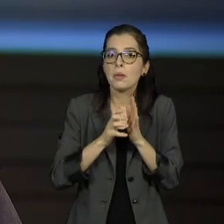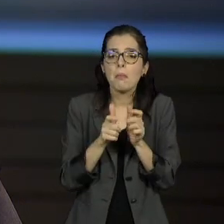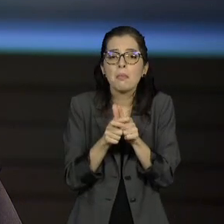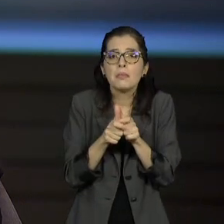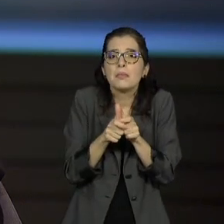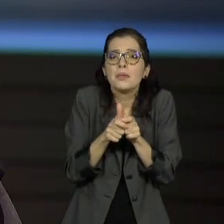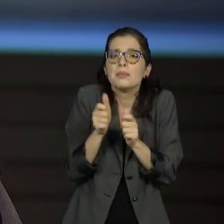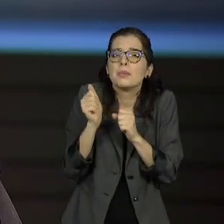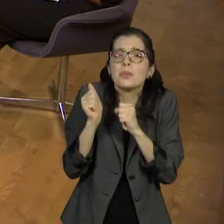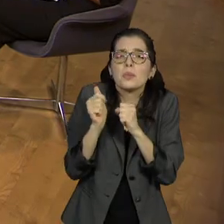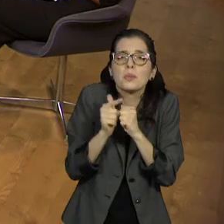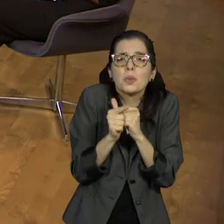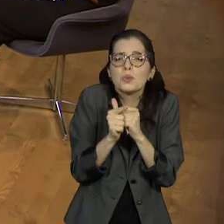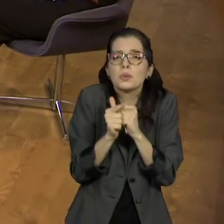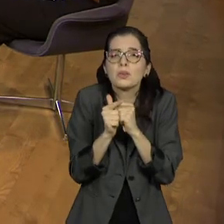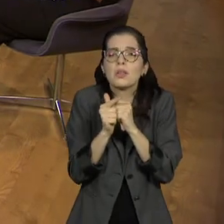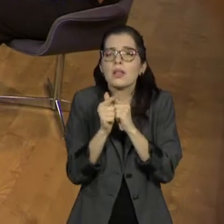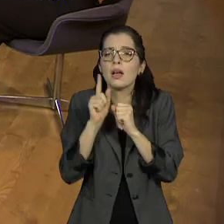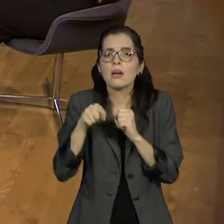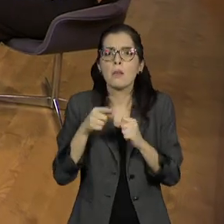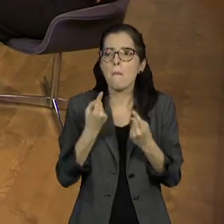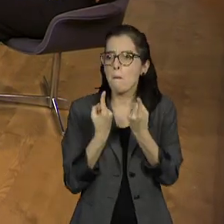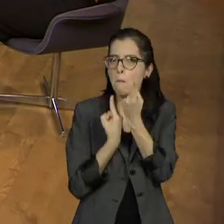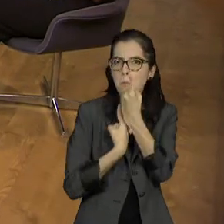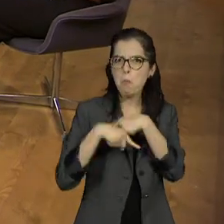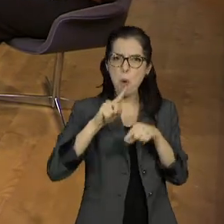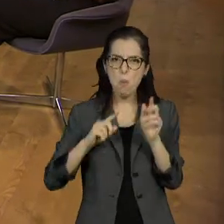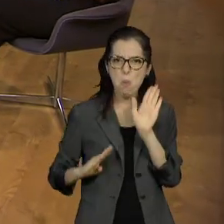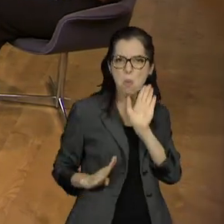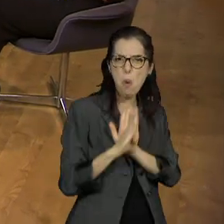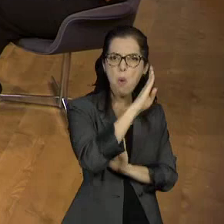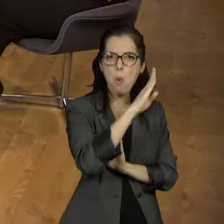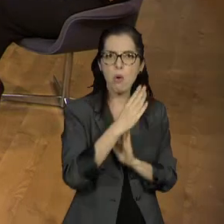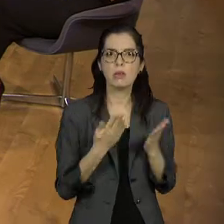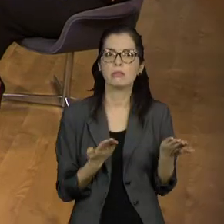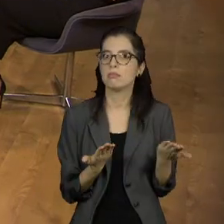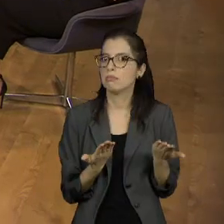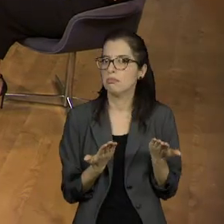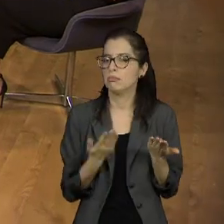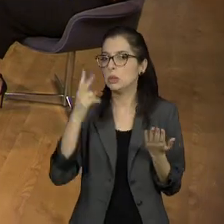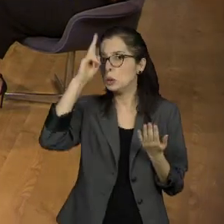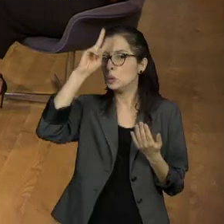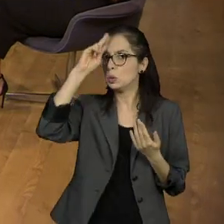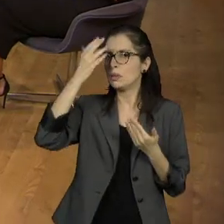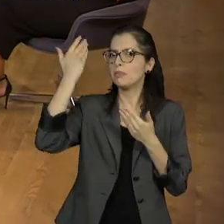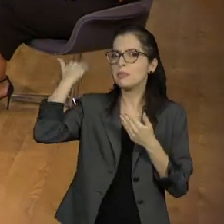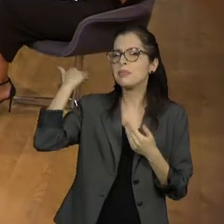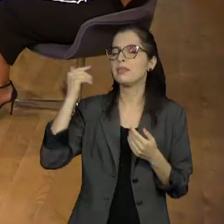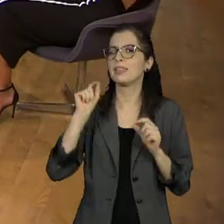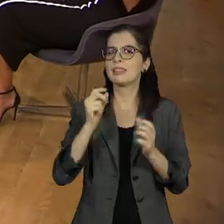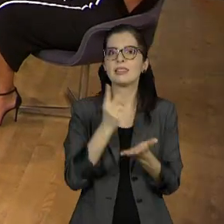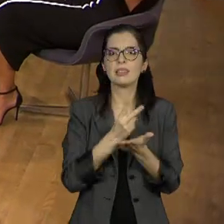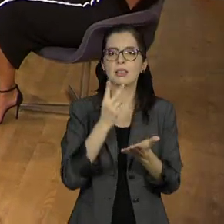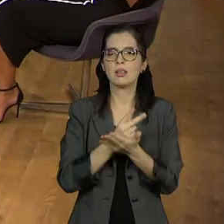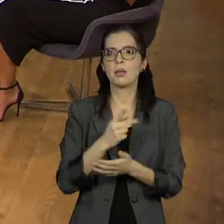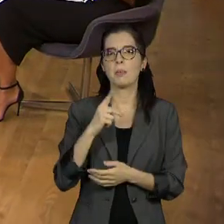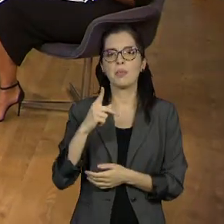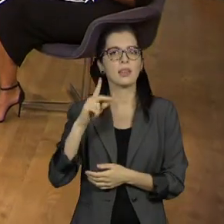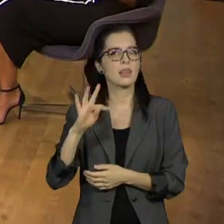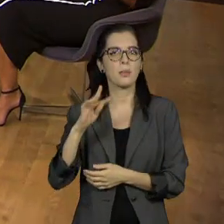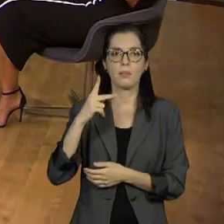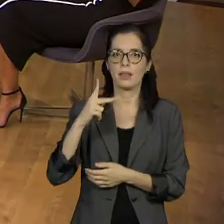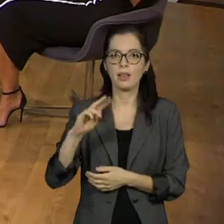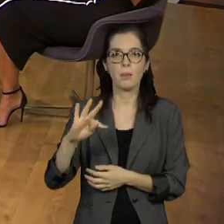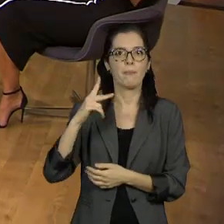de fazer campanha com uma mudança de discurso, para além daquele lulopetismo surrado, de ficar martelando o fato de que foi golpe 2016,